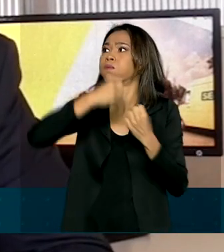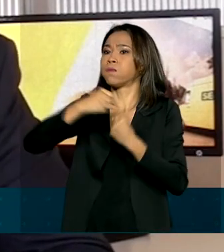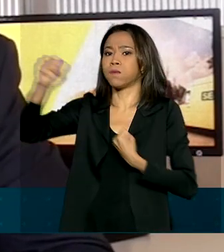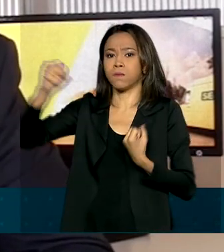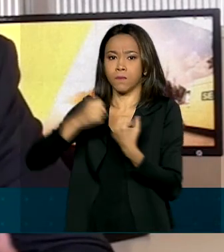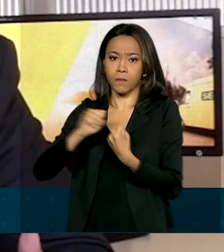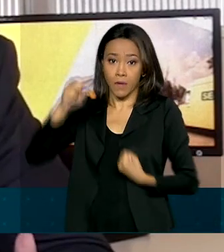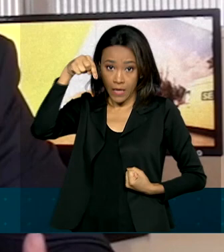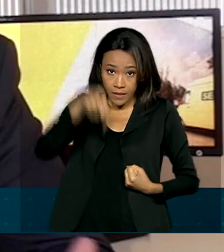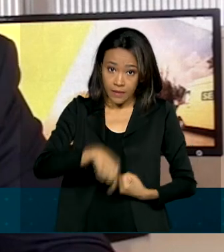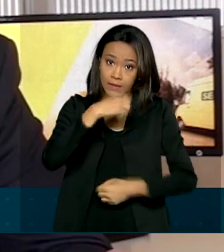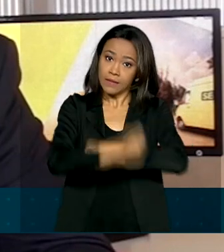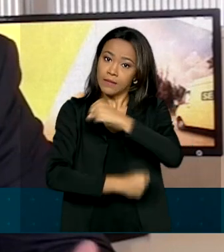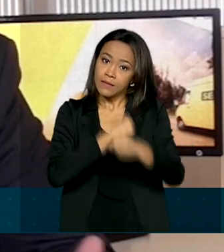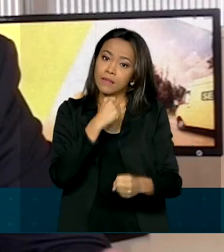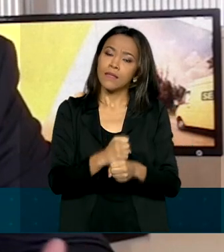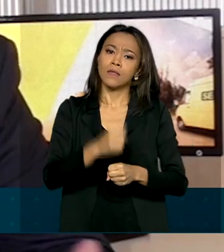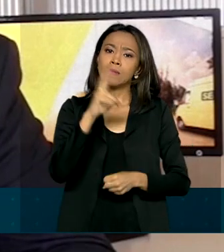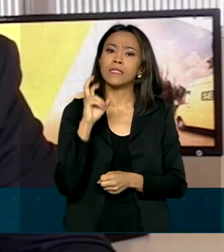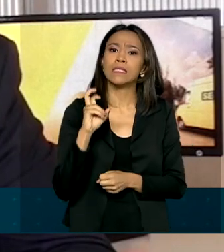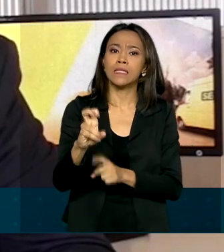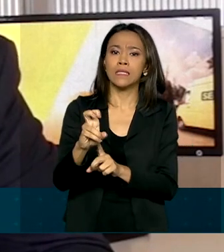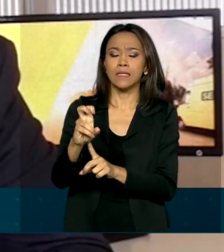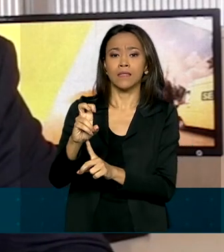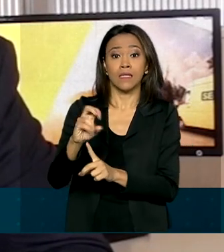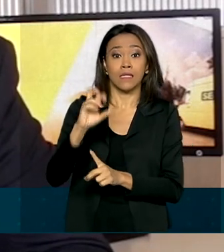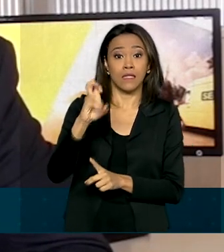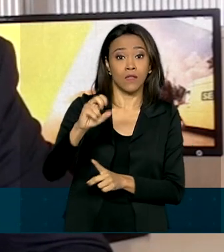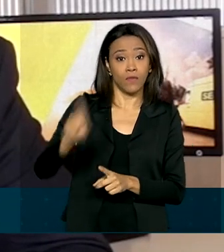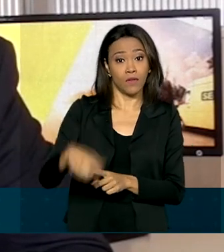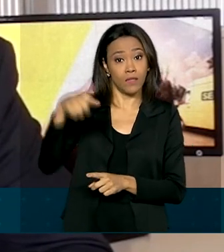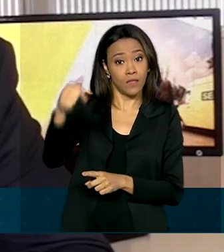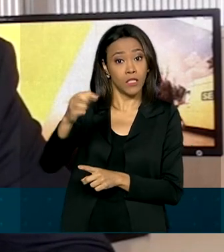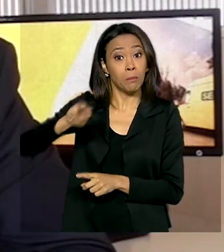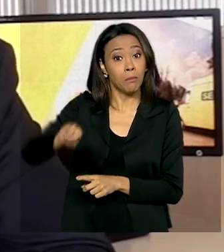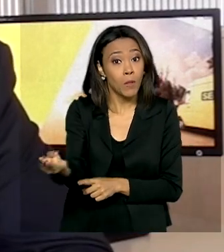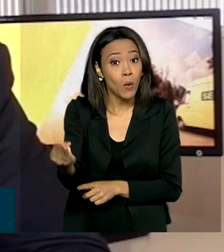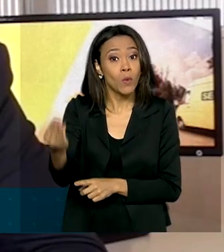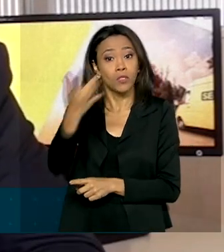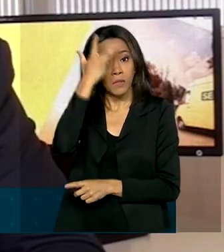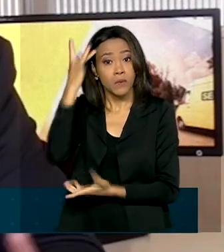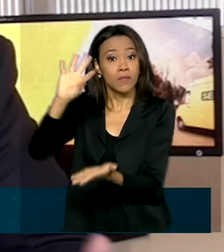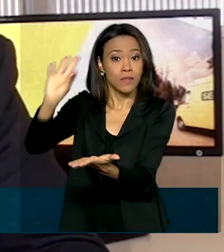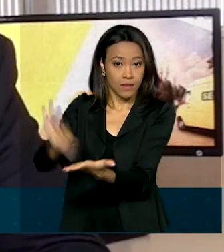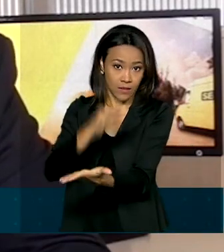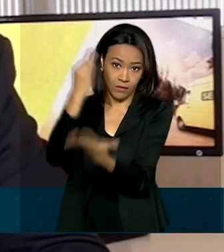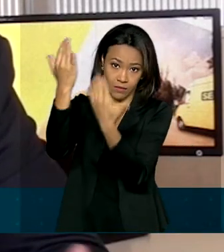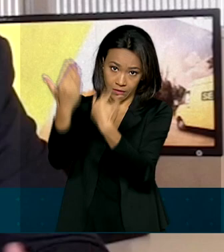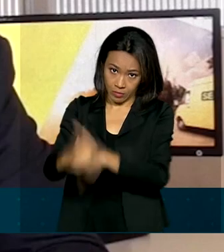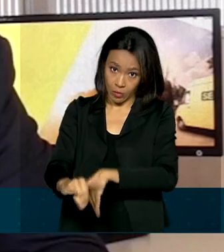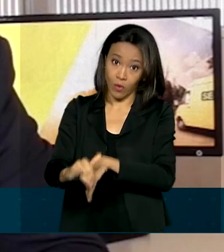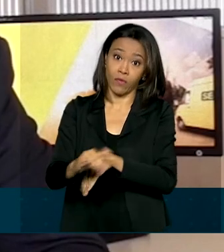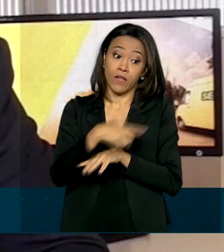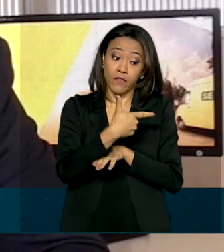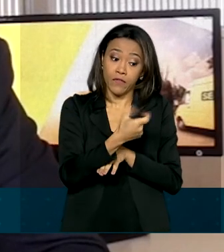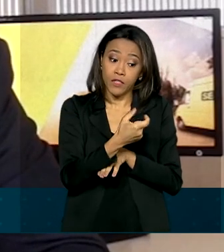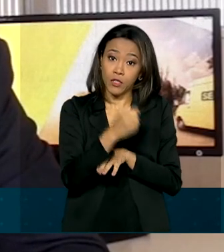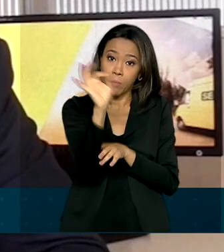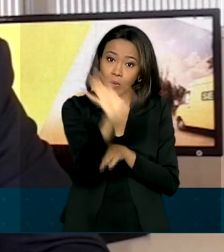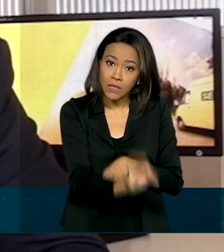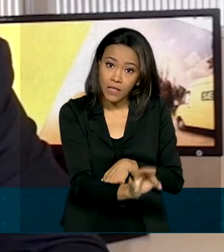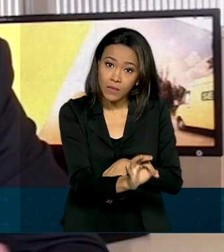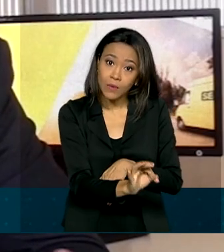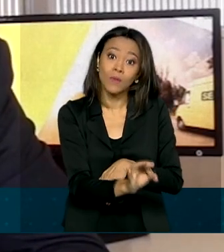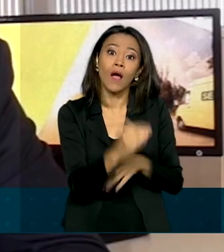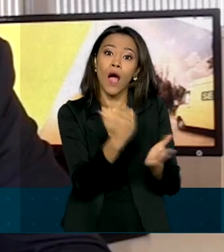ano, nós temos cerca de 5,7 milhões de inscritos e 20% do aumento dos locais